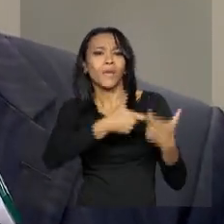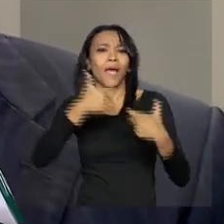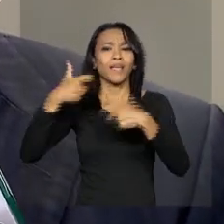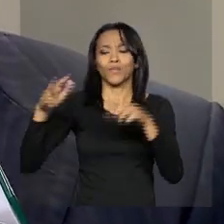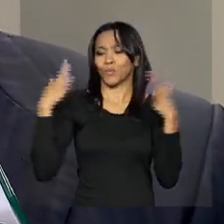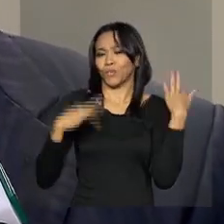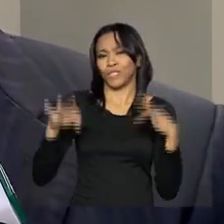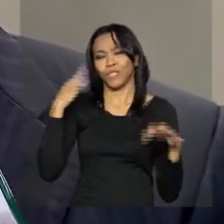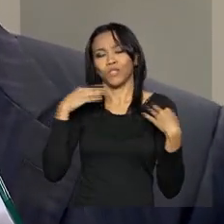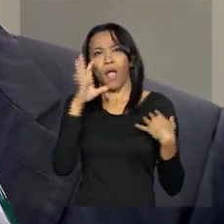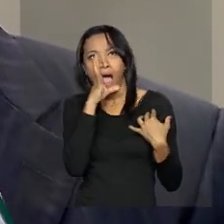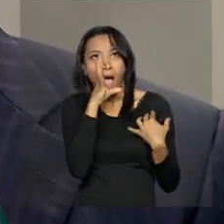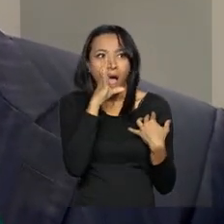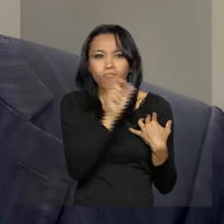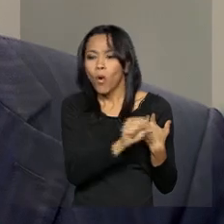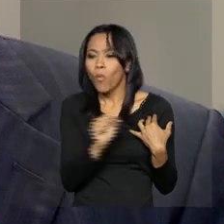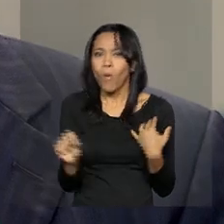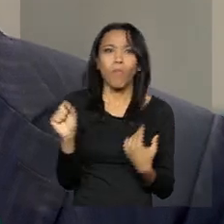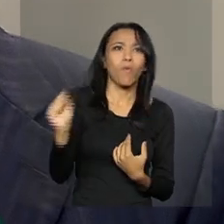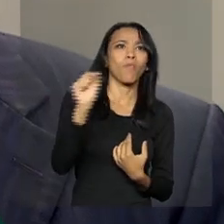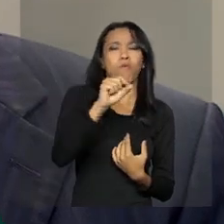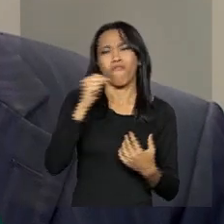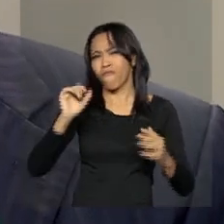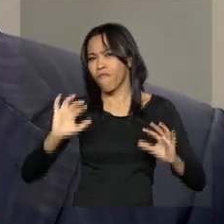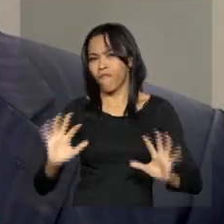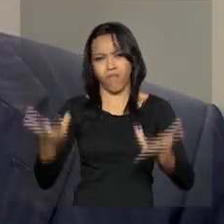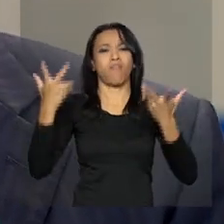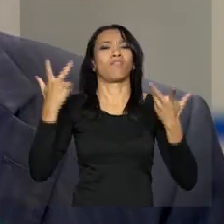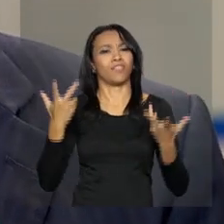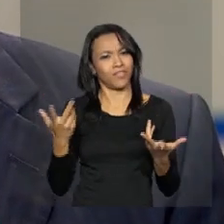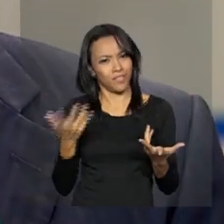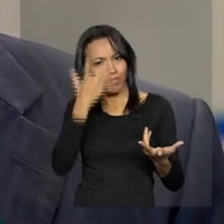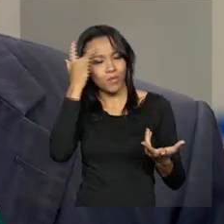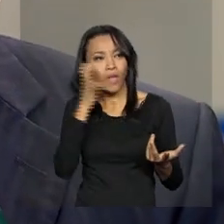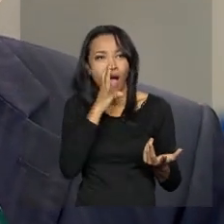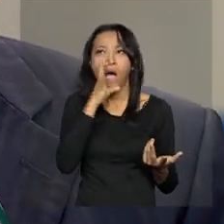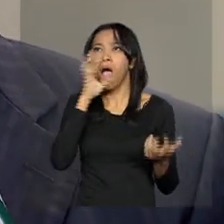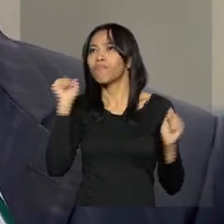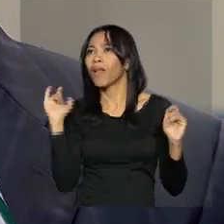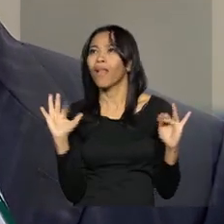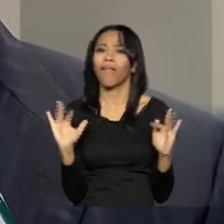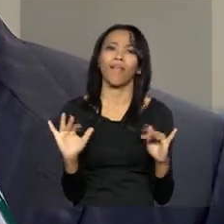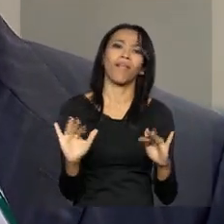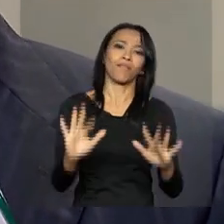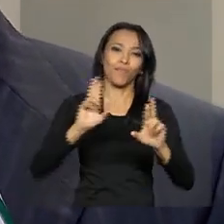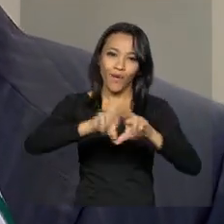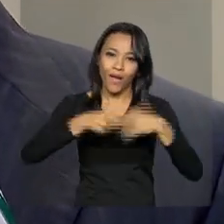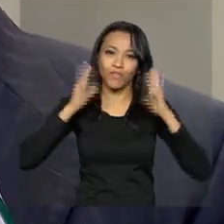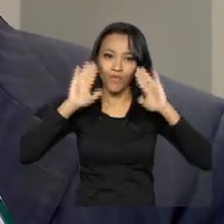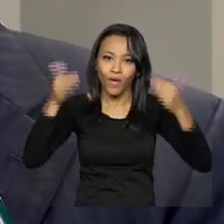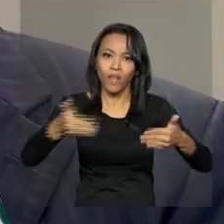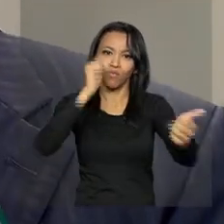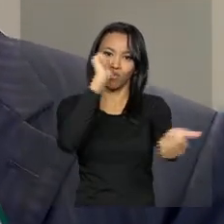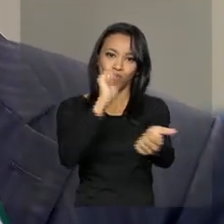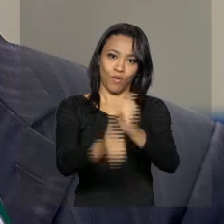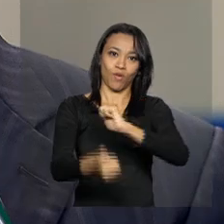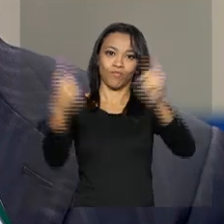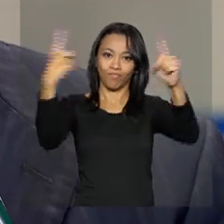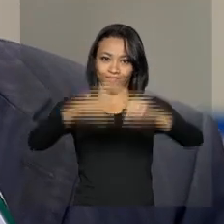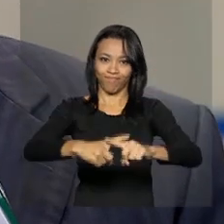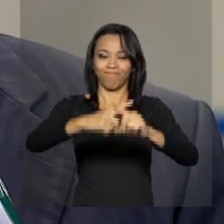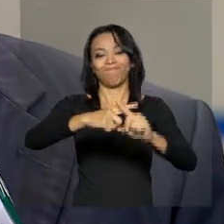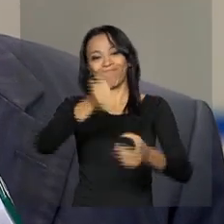turísticos, numa grande festa, numa grande mobilização da população em torno do esporte brasileiro. E esse percurso